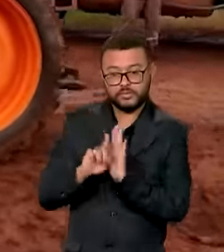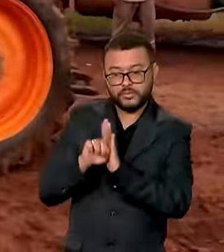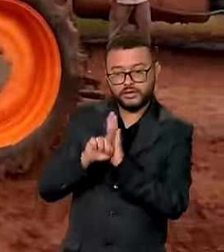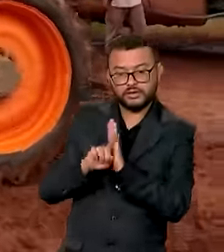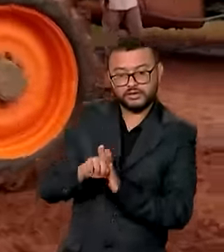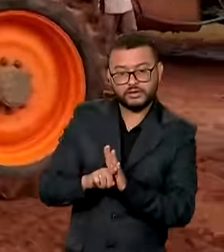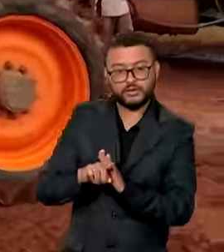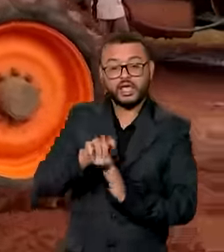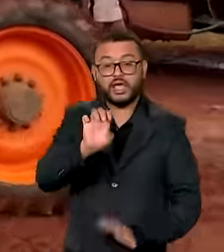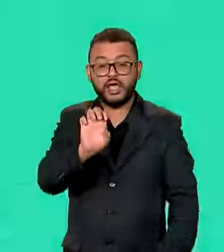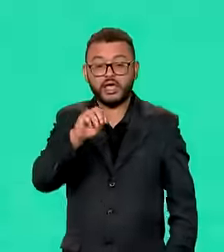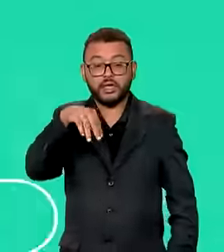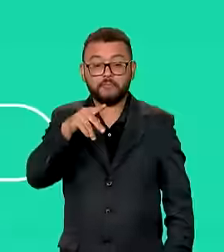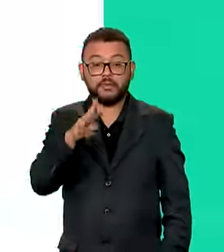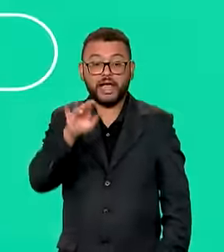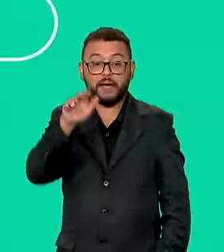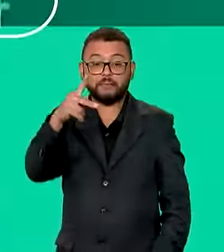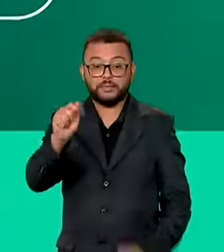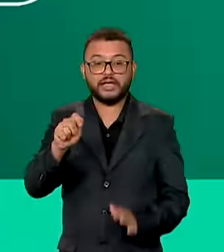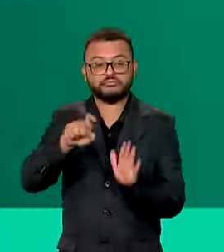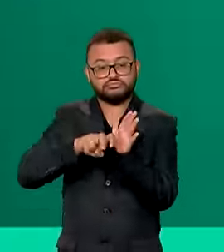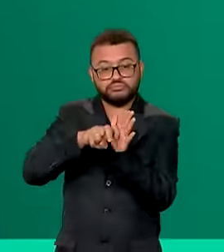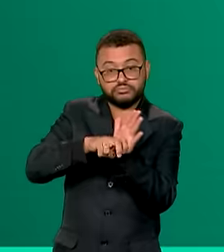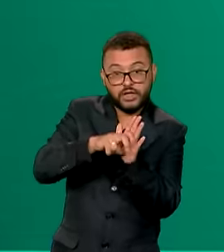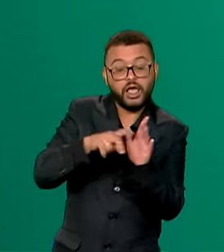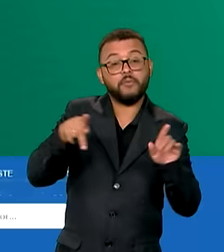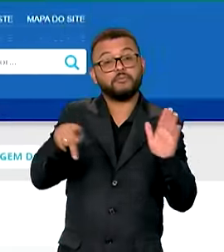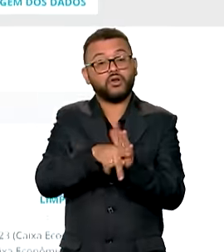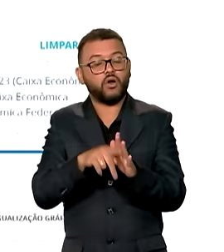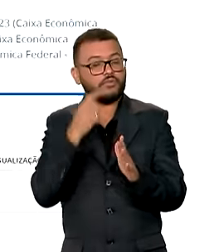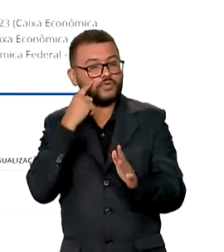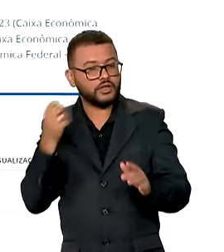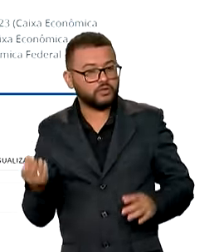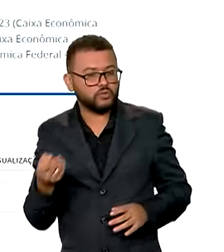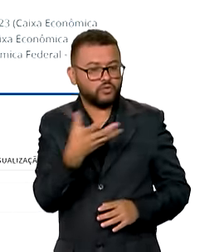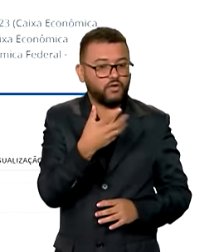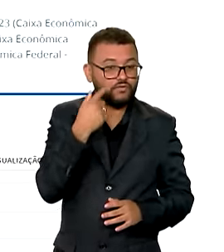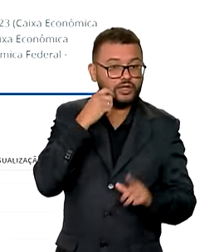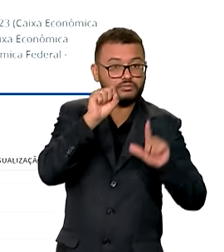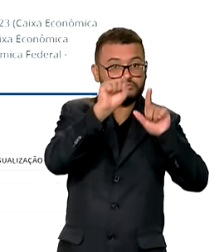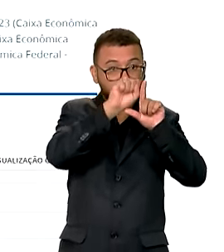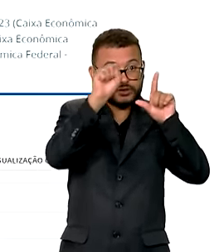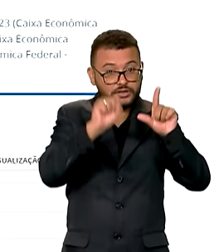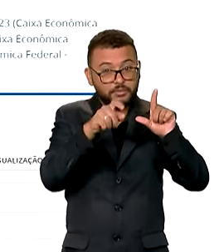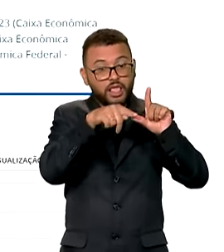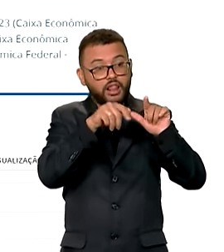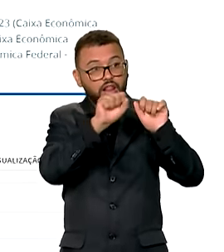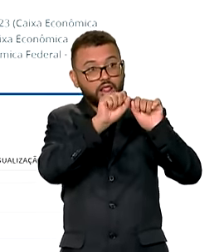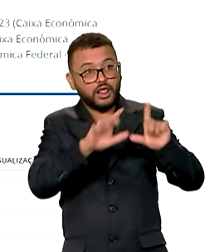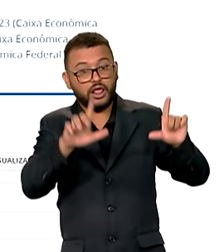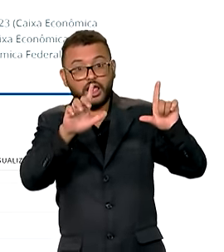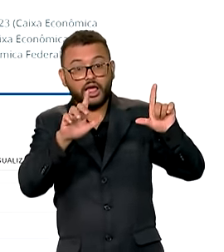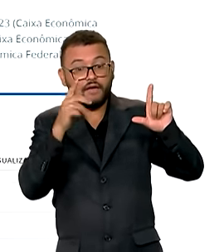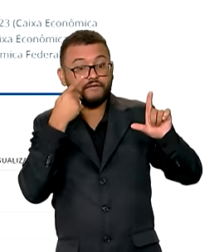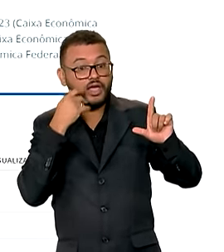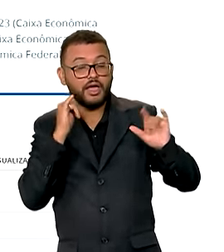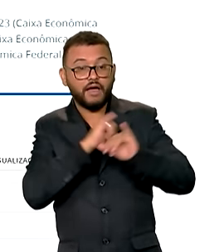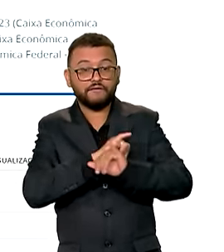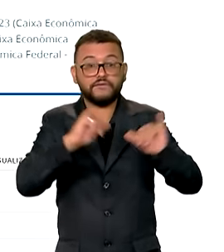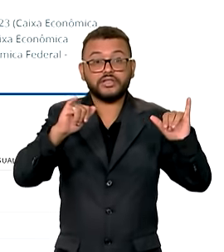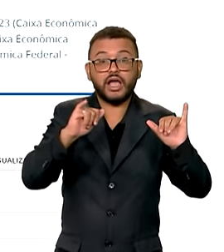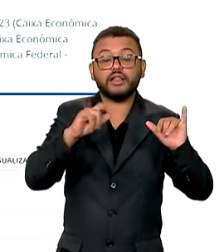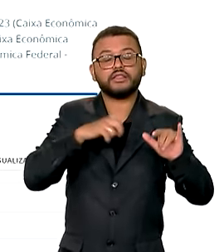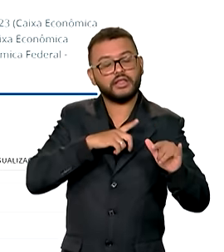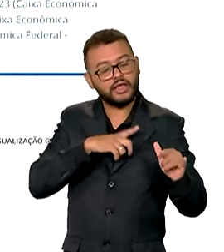agropecuária, Embrapa. Outra iniciativa é uma atualização no portal da transparência, que a partir de agora passa a